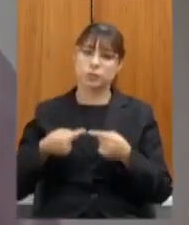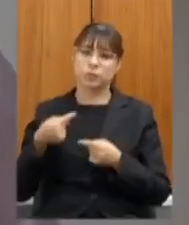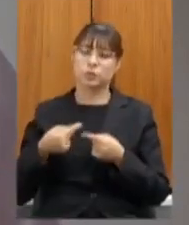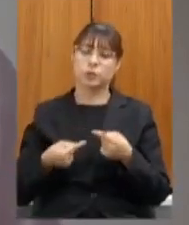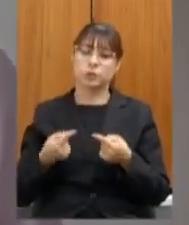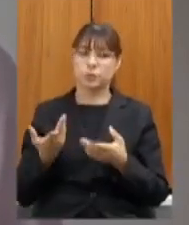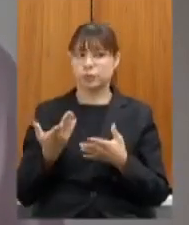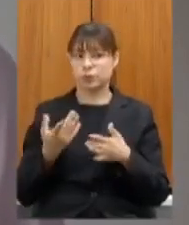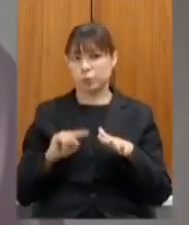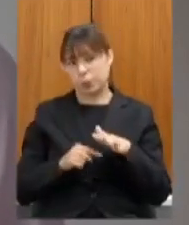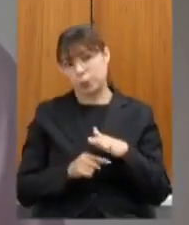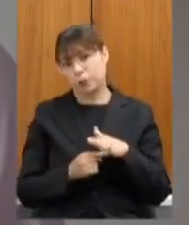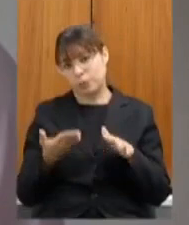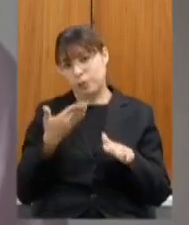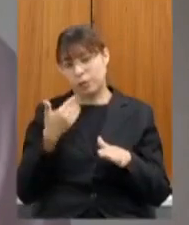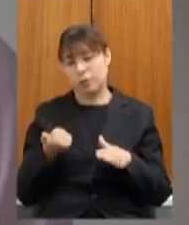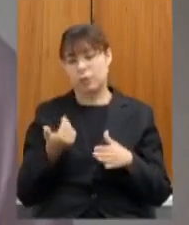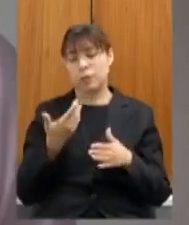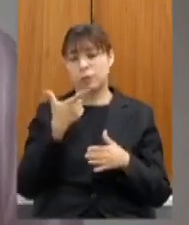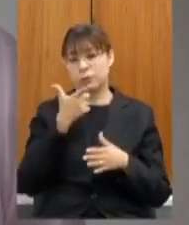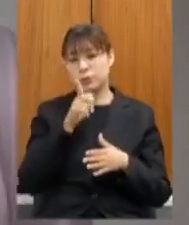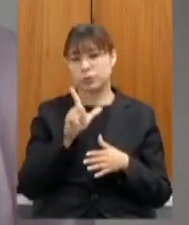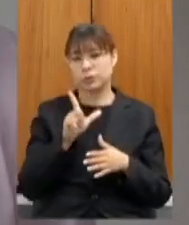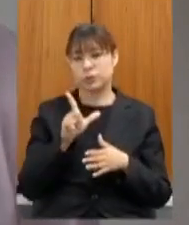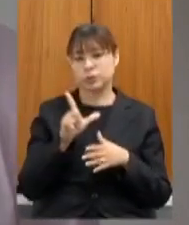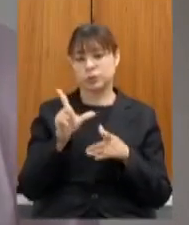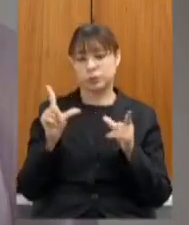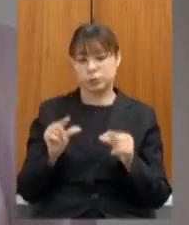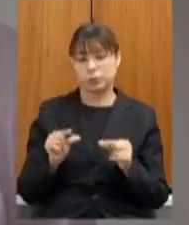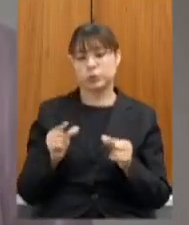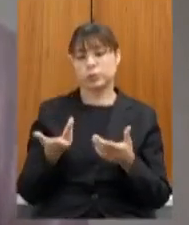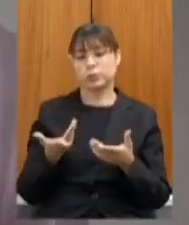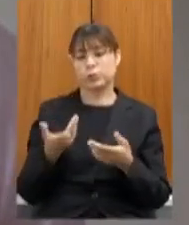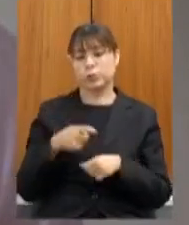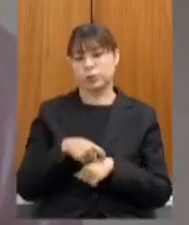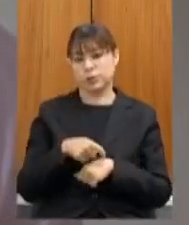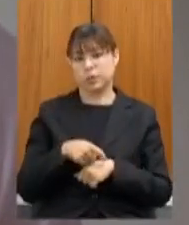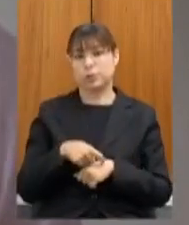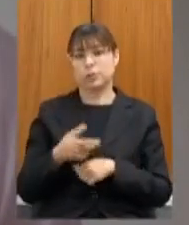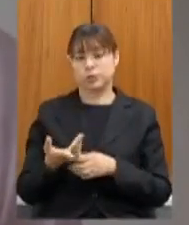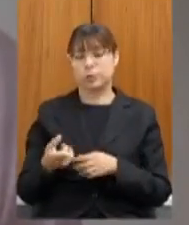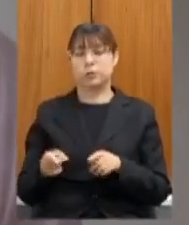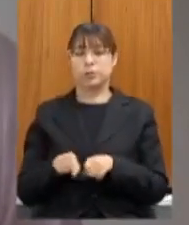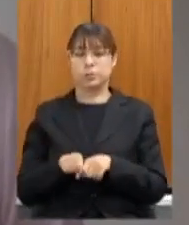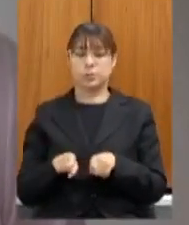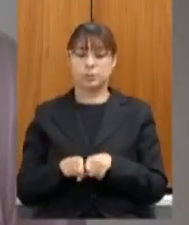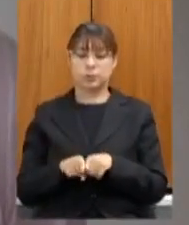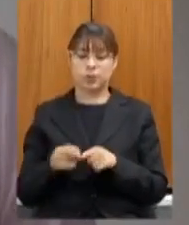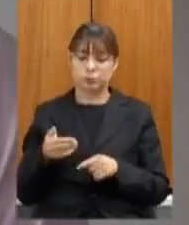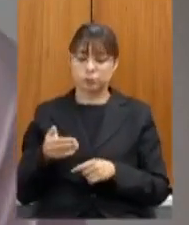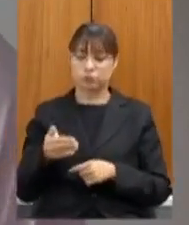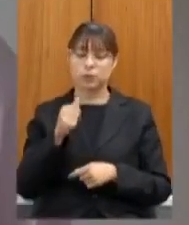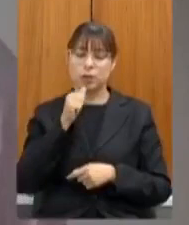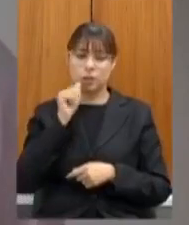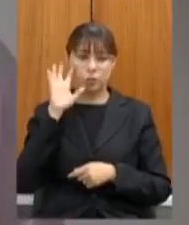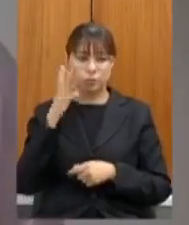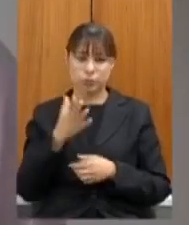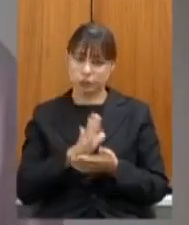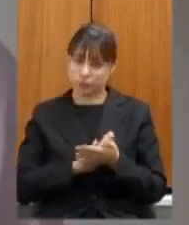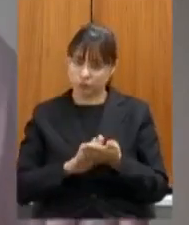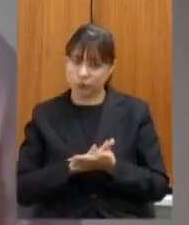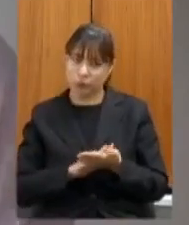aprofundado para a gente conseguir economizar tempo e mesmo mesmo nesse momento ainda que nada se definiu